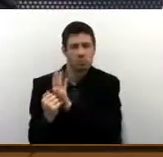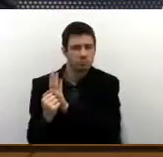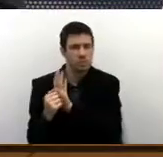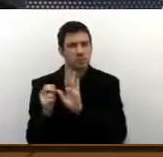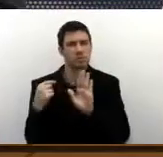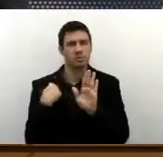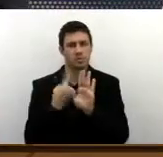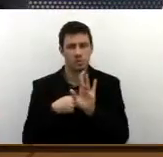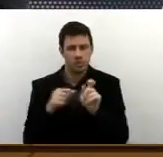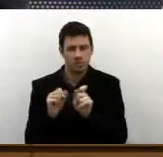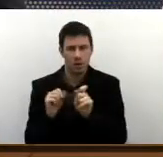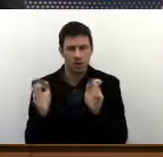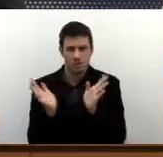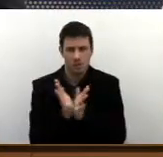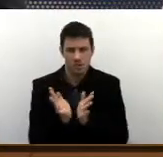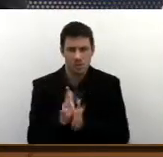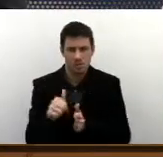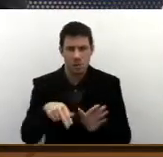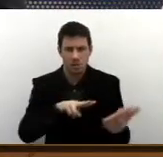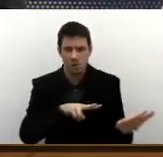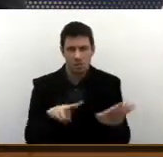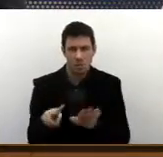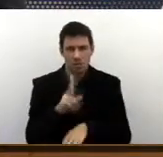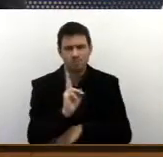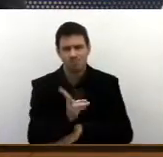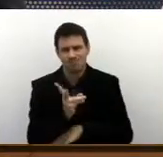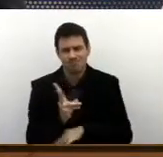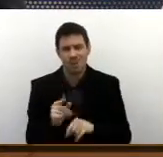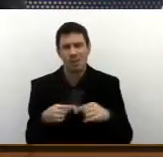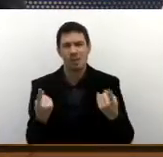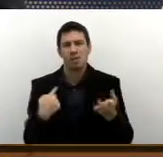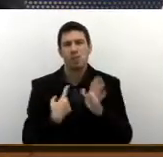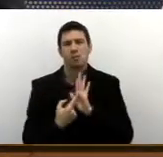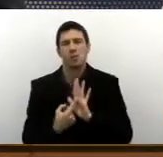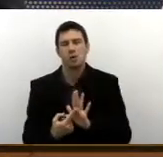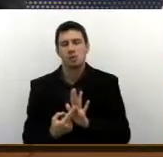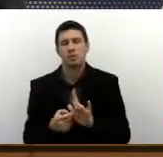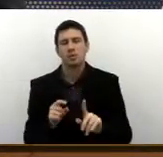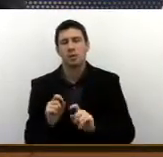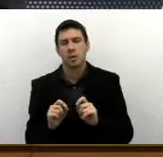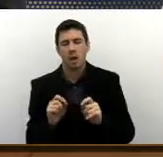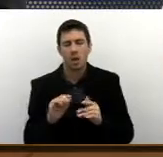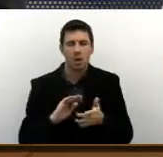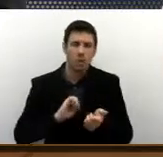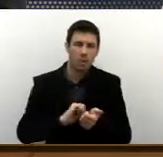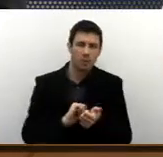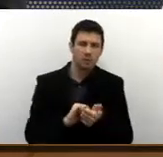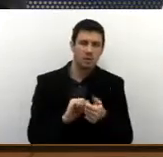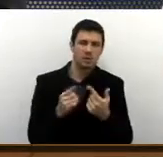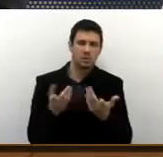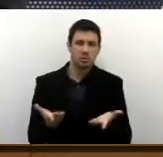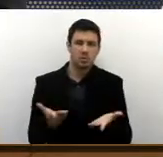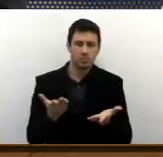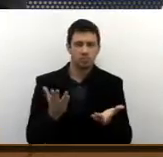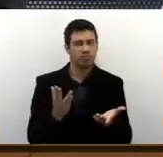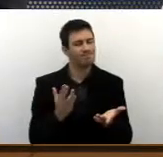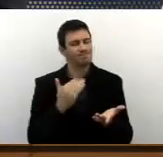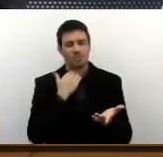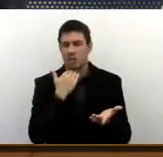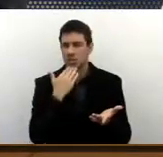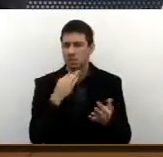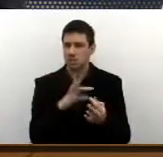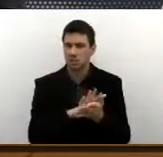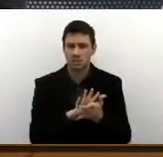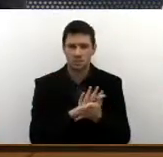uma equipe que faz isso semanalmente e damos essa qualificação. Ou seja, não adianta